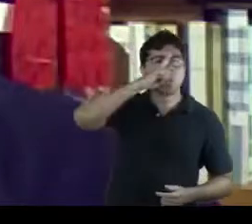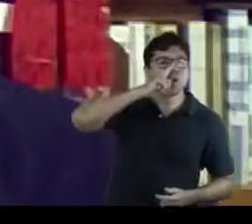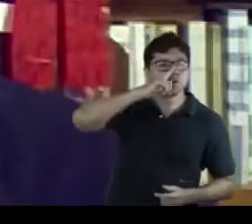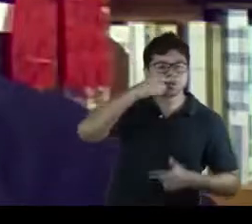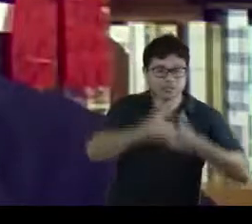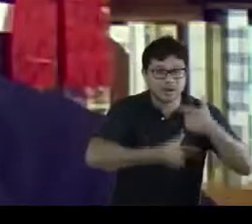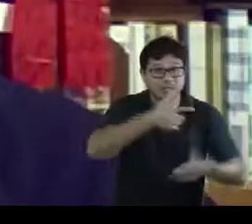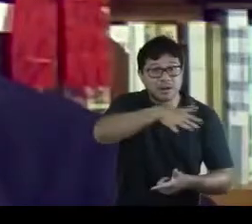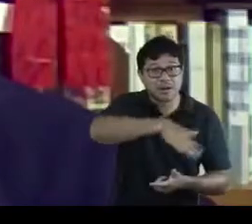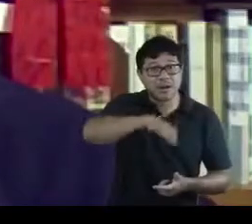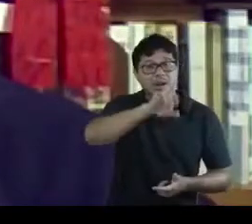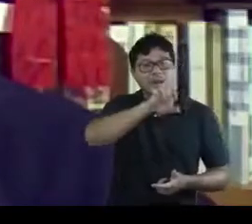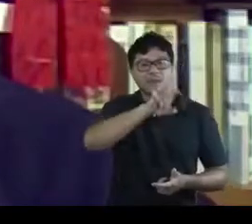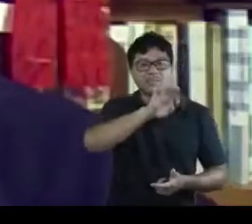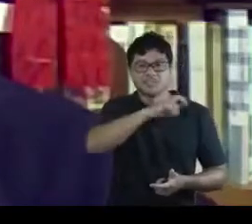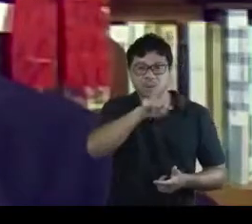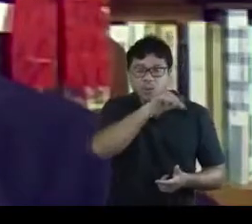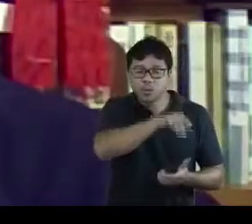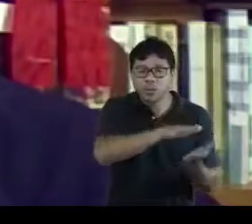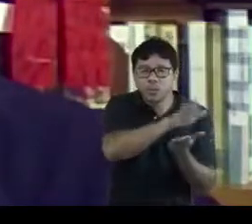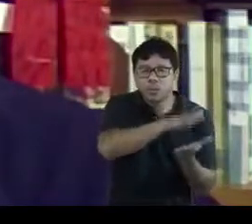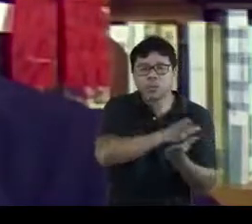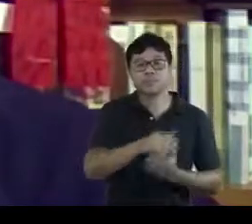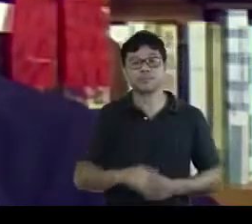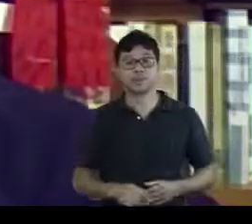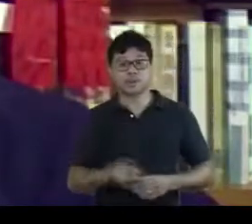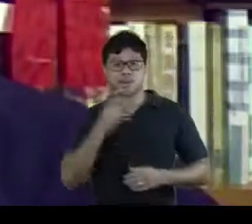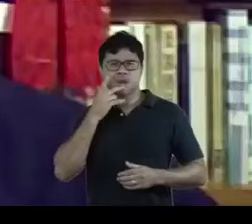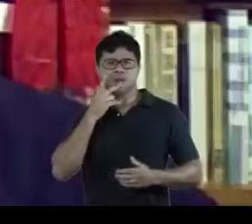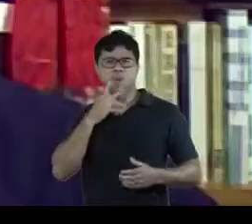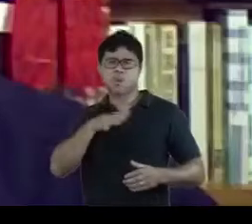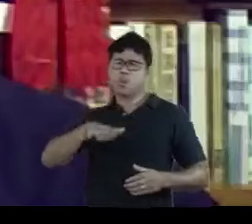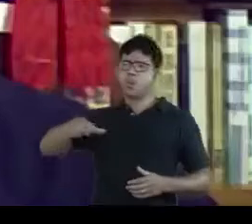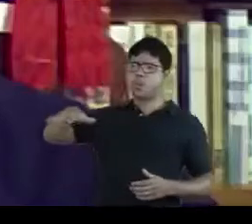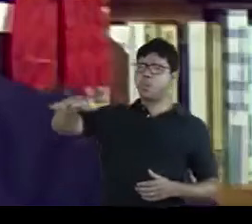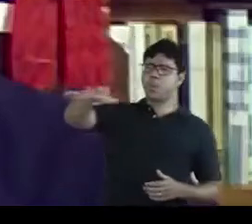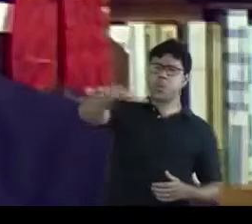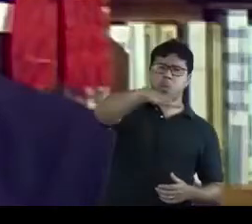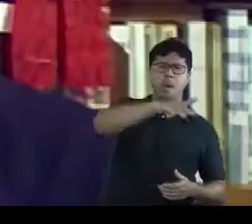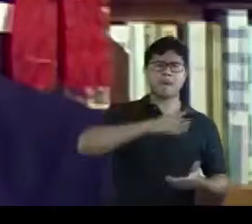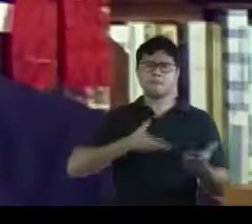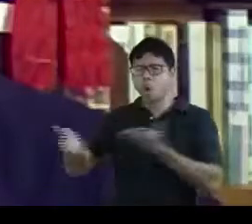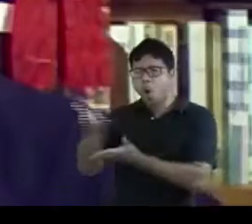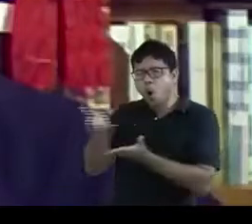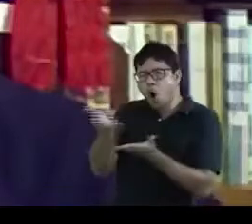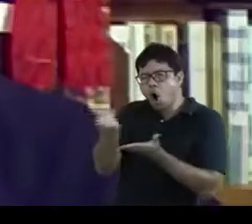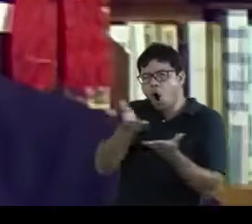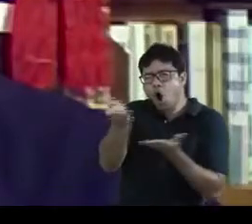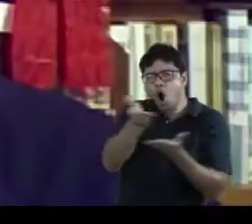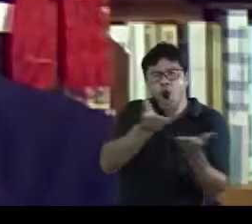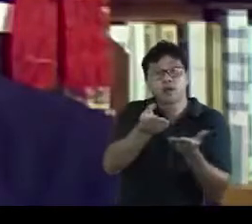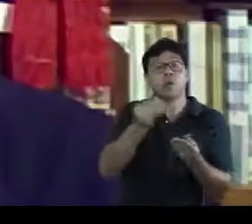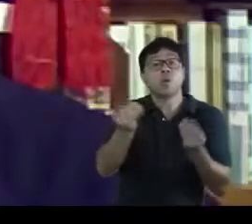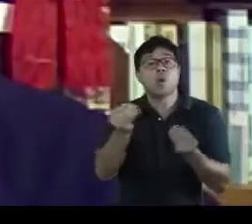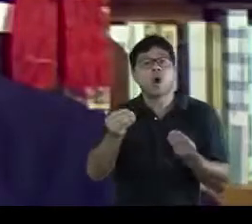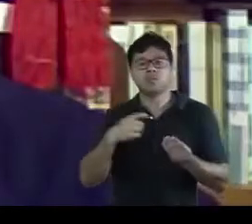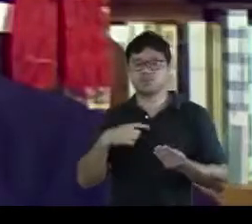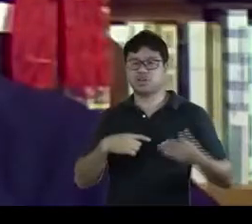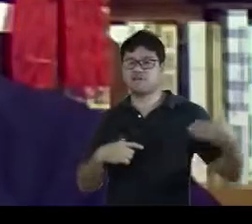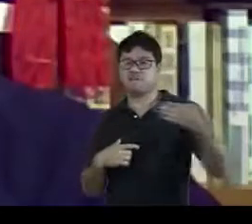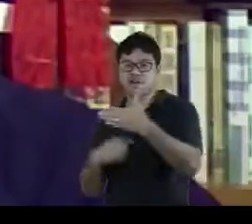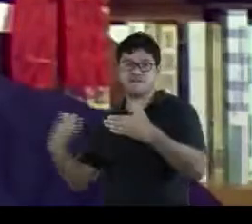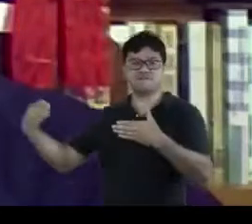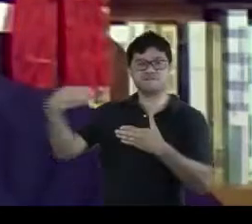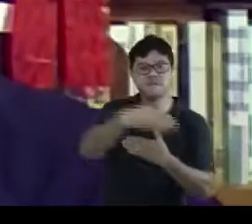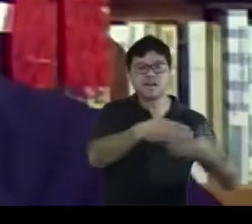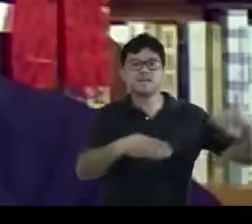de um editor. Assim, o circuito ganhou uma dinâmica, mostrando-se como uma rota de mão dupla.